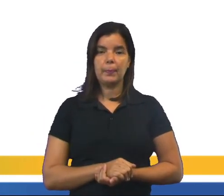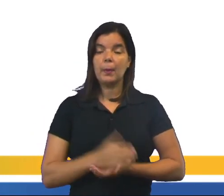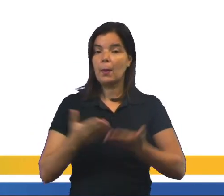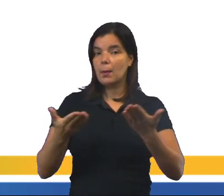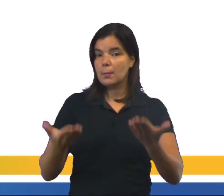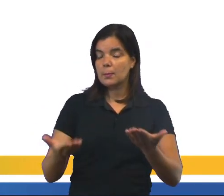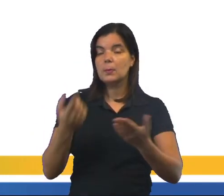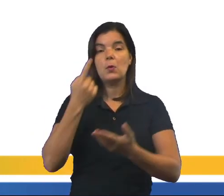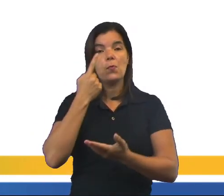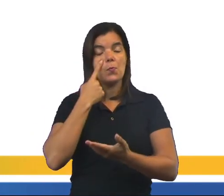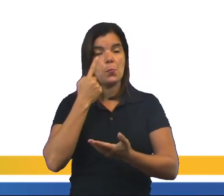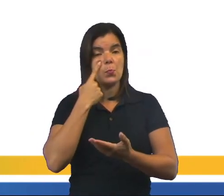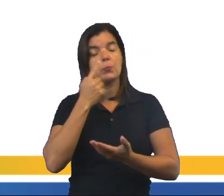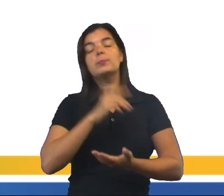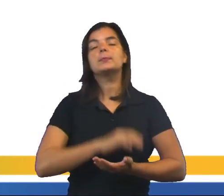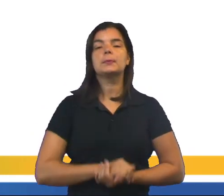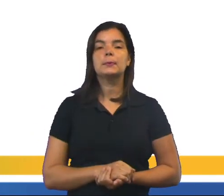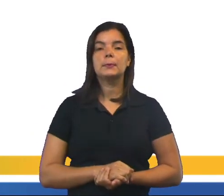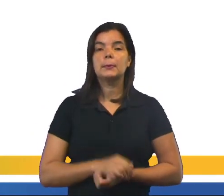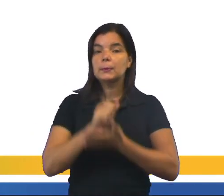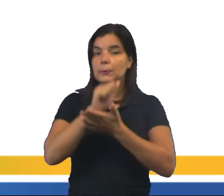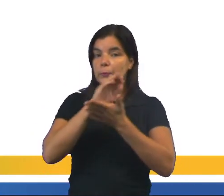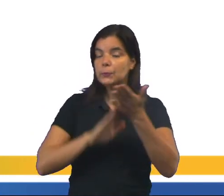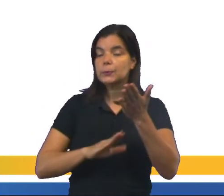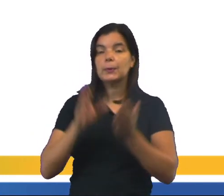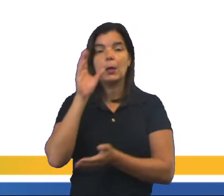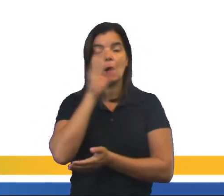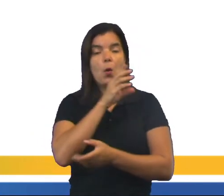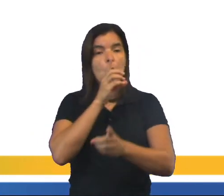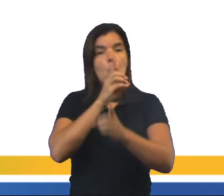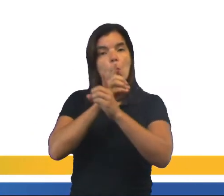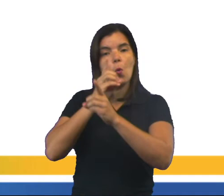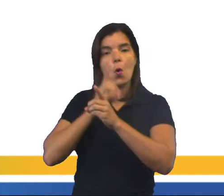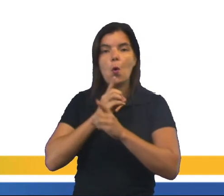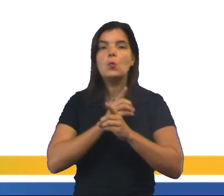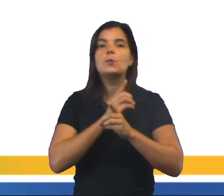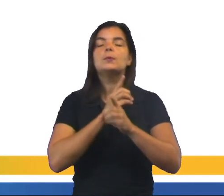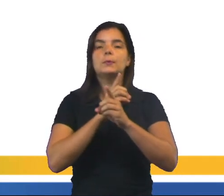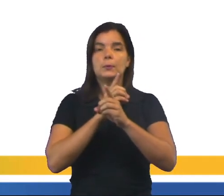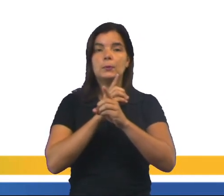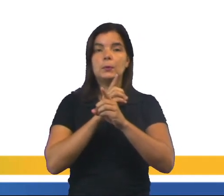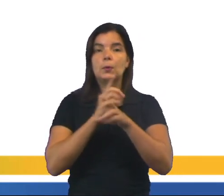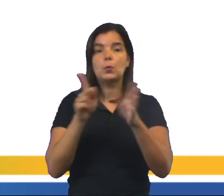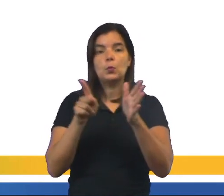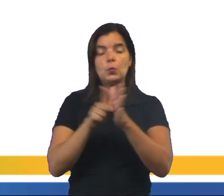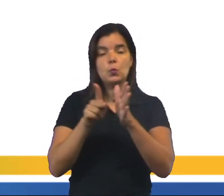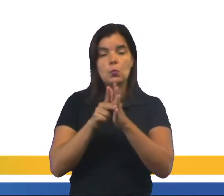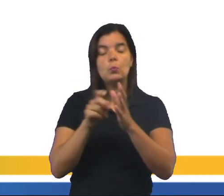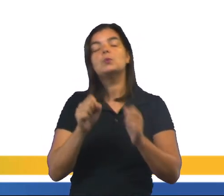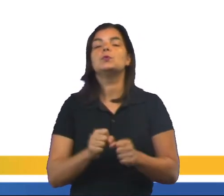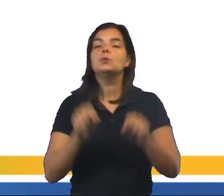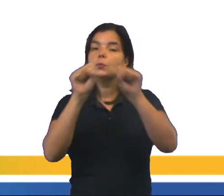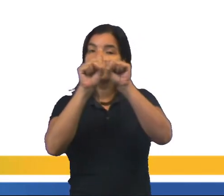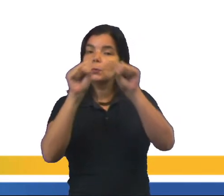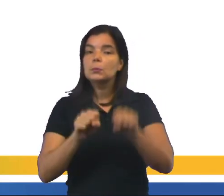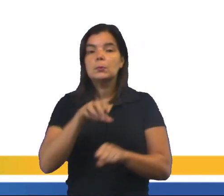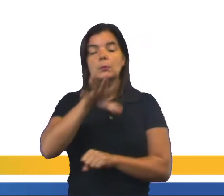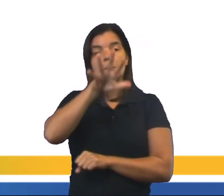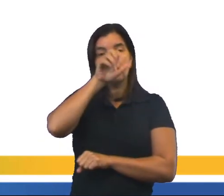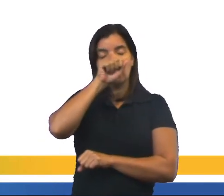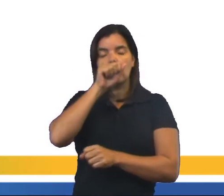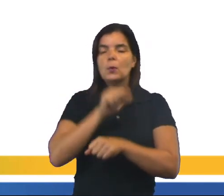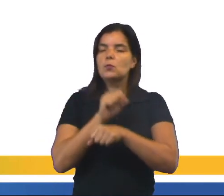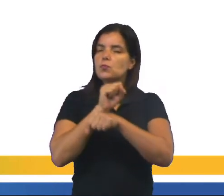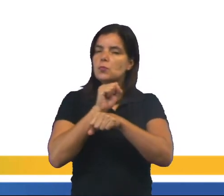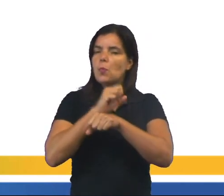Agora, nós vamos fazer uma breve atividade localizando alguns órgãos do sistema respiratório. Vou te dar